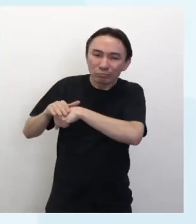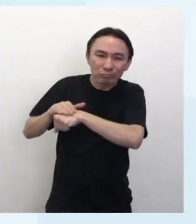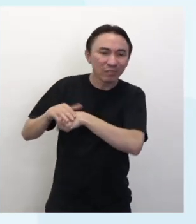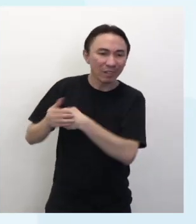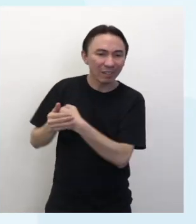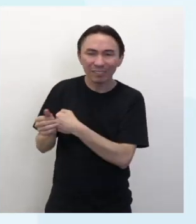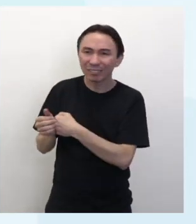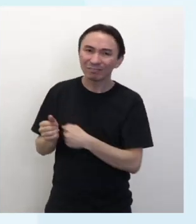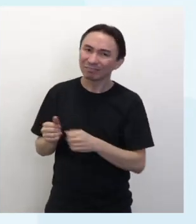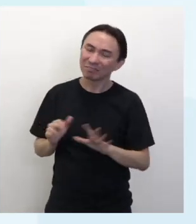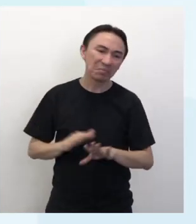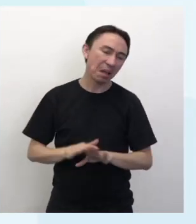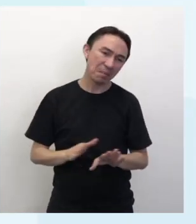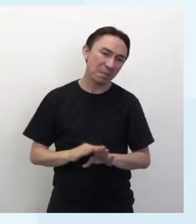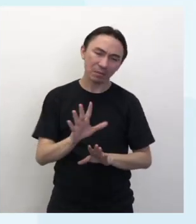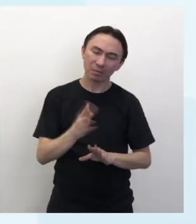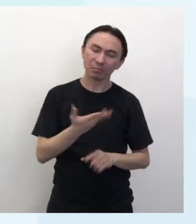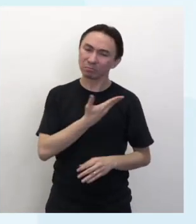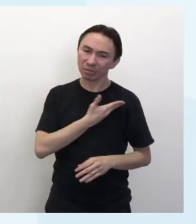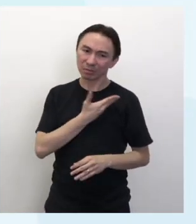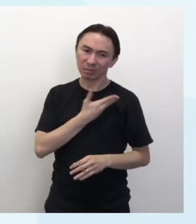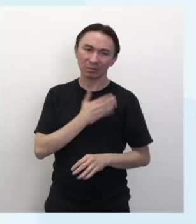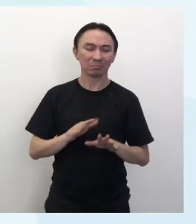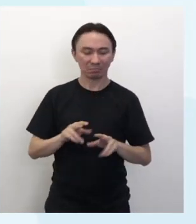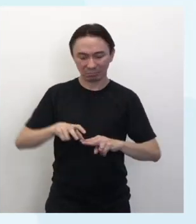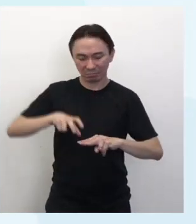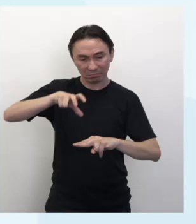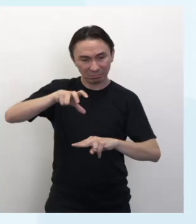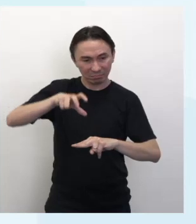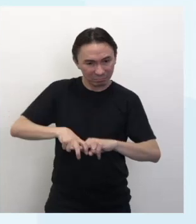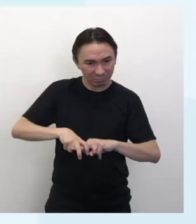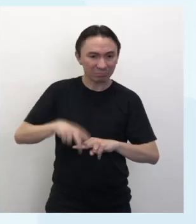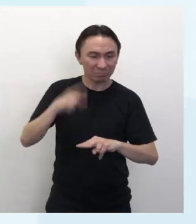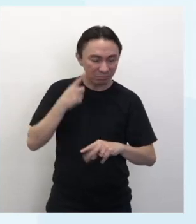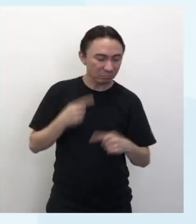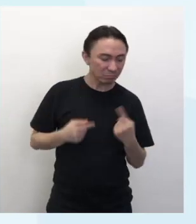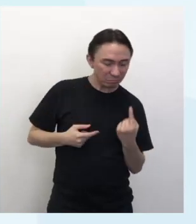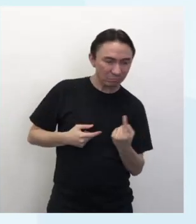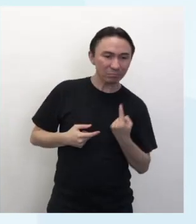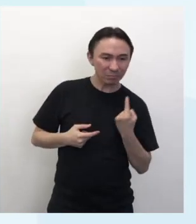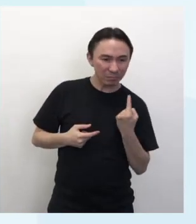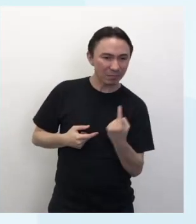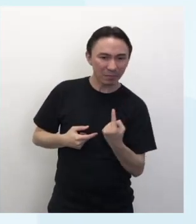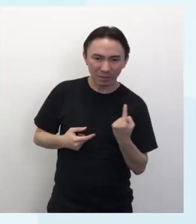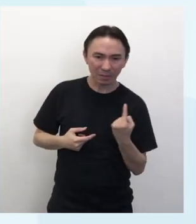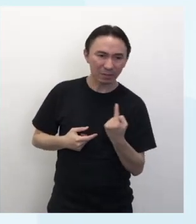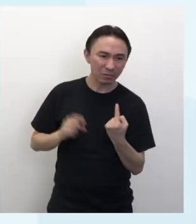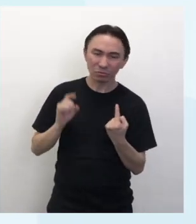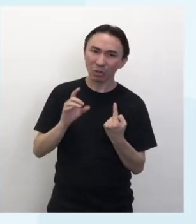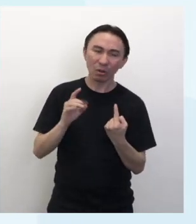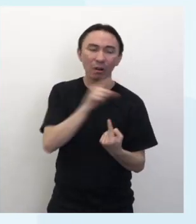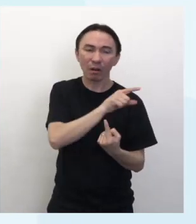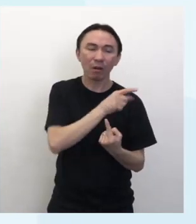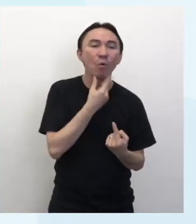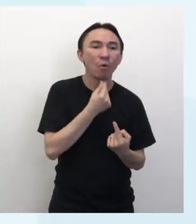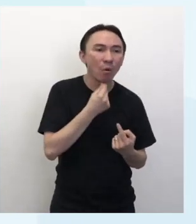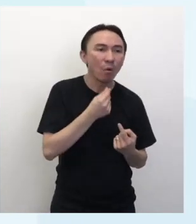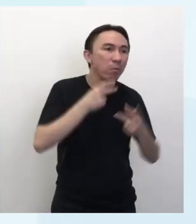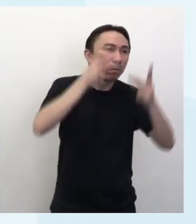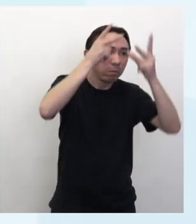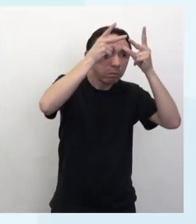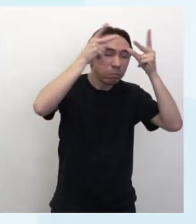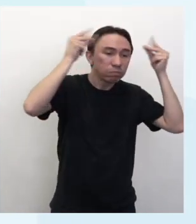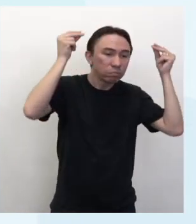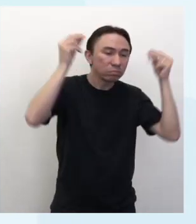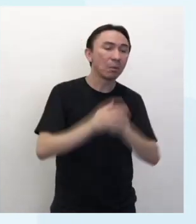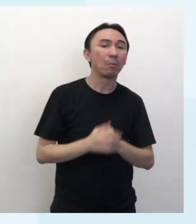doce. Sentou-se, sentou-se. Eu estava só, em casa, com um simples enfermeiro. Podíamos falar um